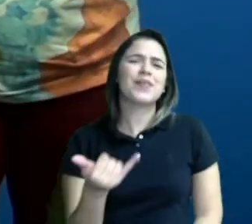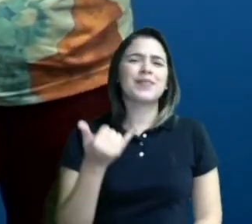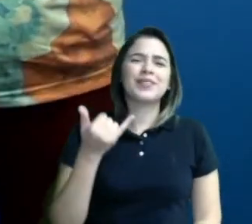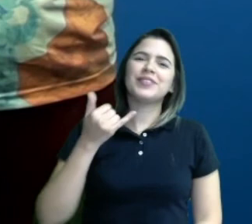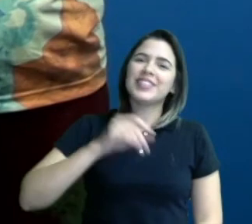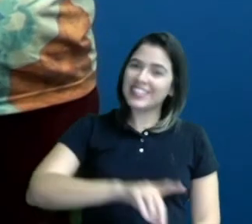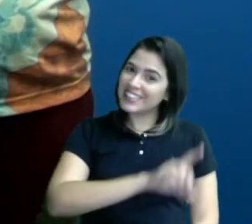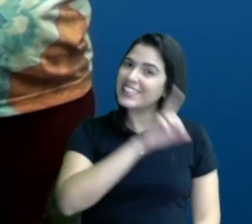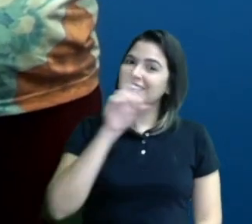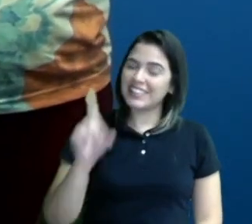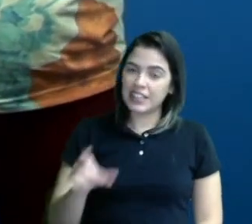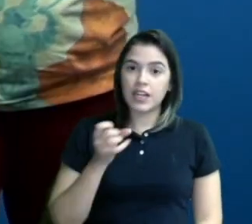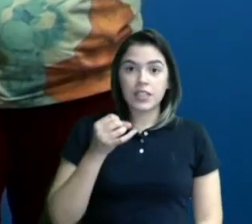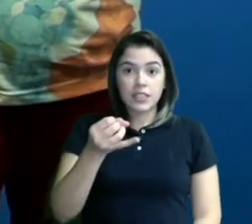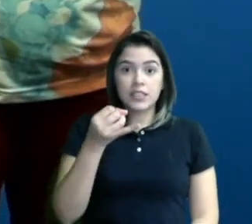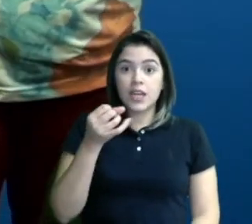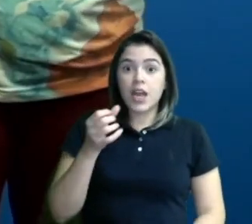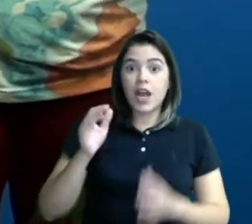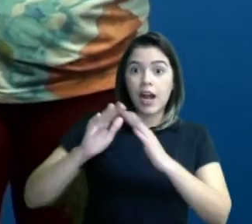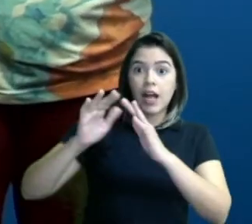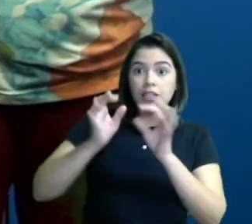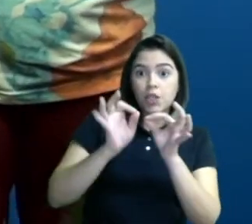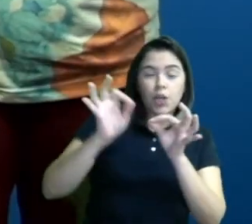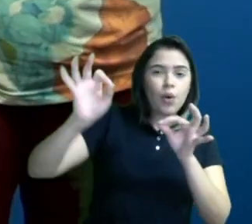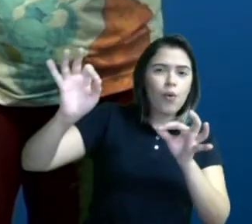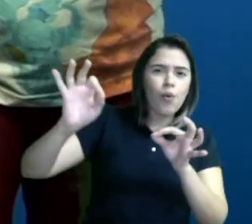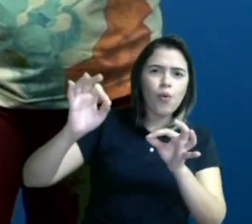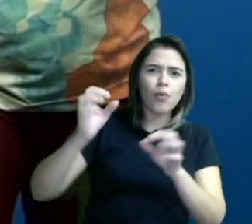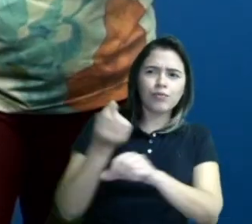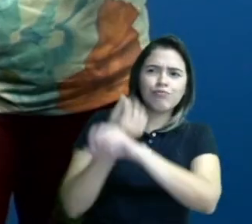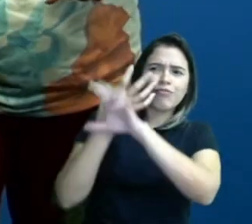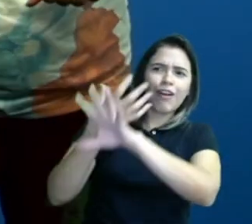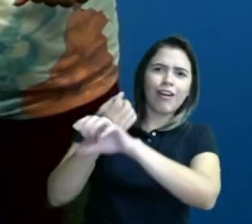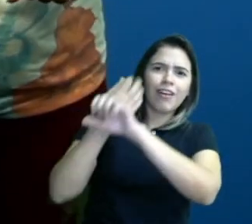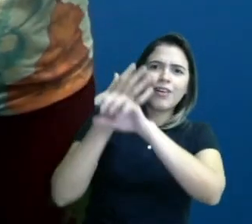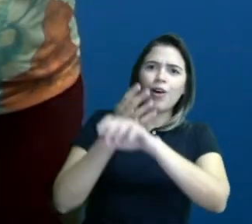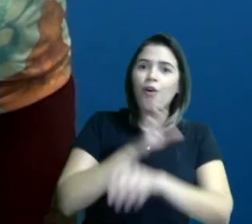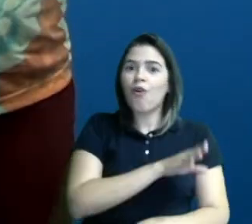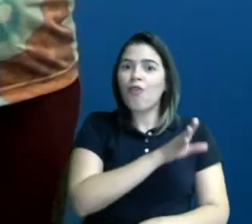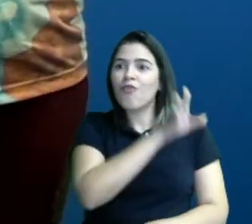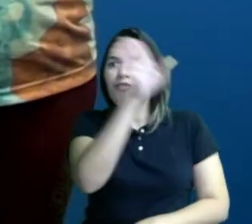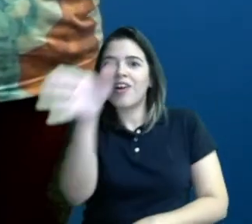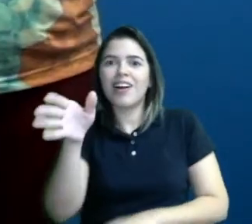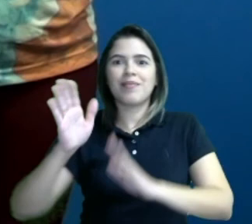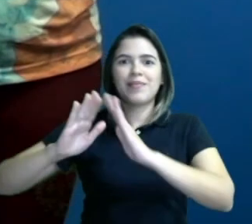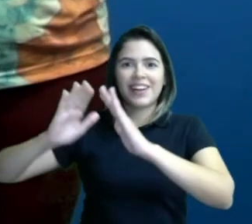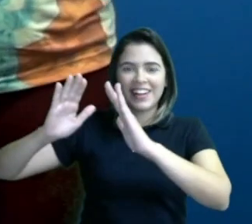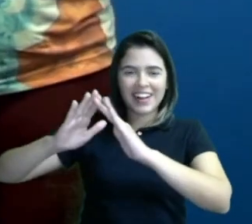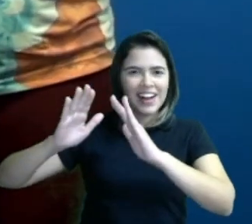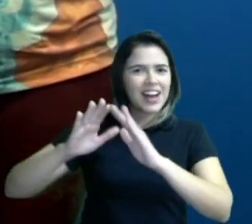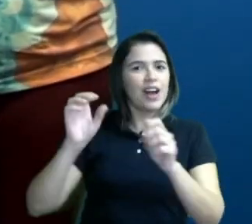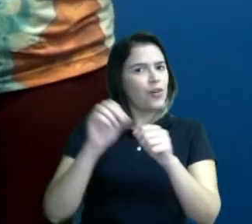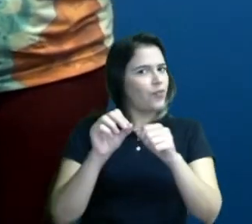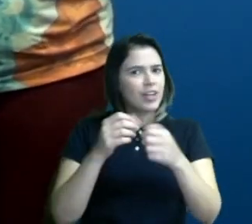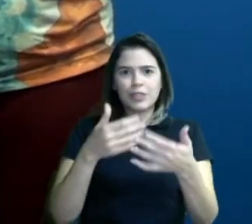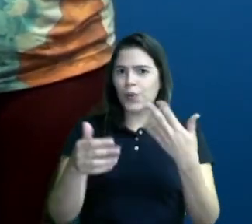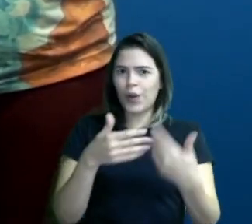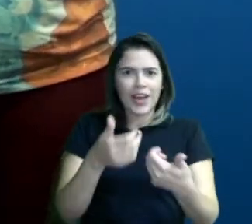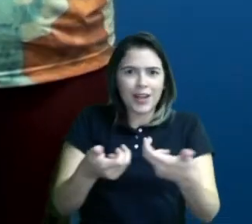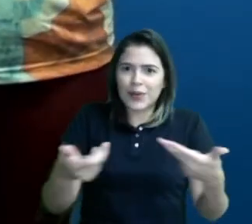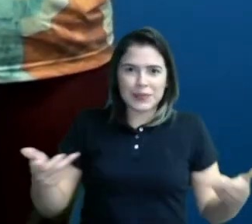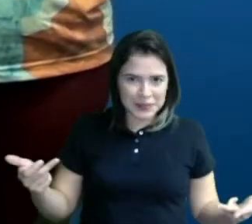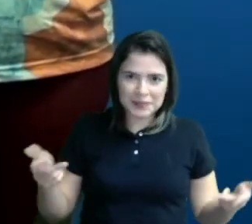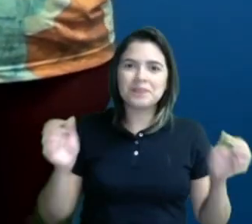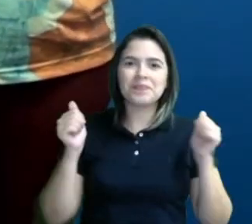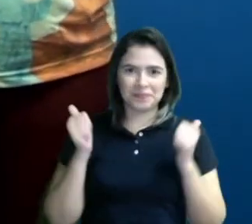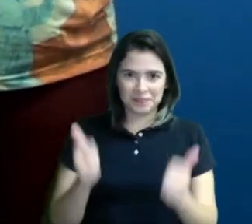esse dia. Se ele mora longe, faz uma ligação. Ou então vai para a casa dele. Certo? Dá o seu jeitinho, tá bom?